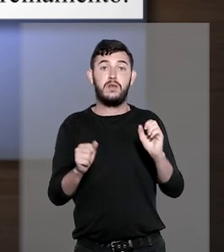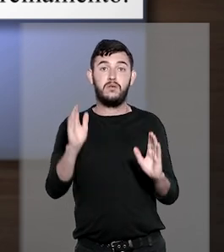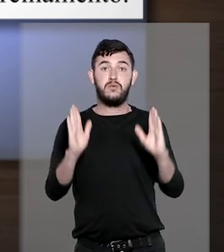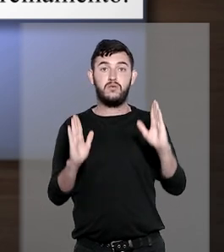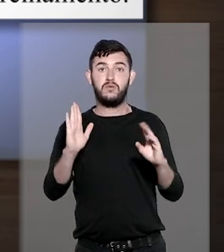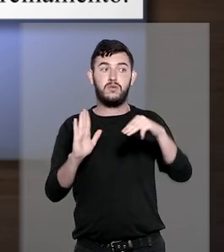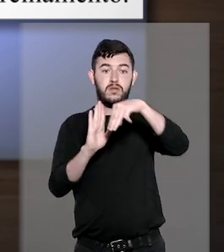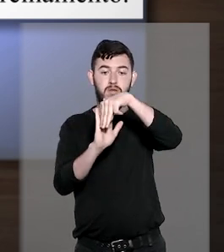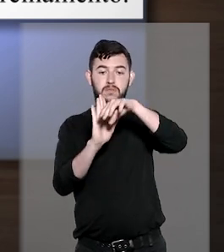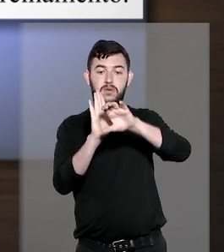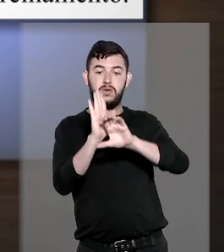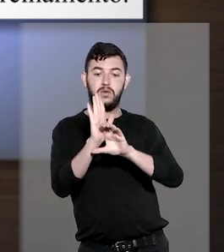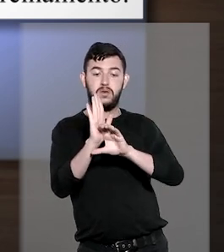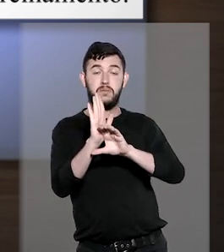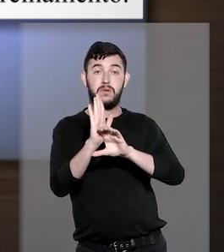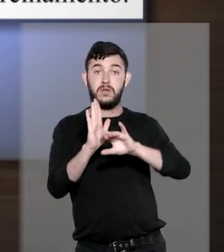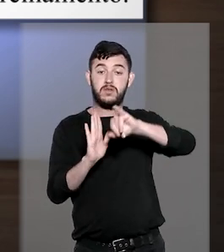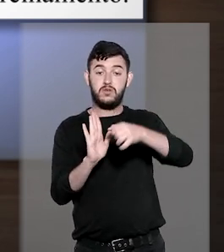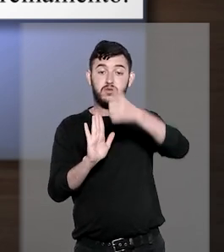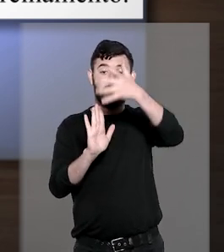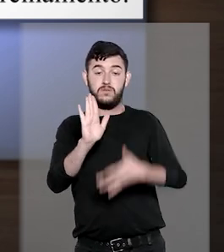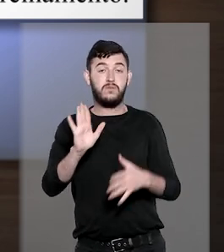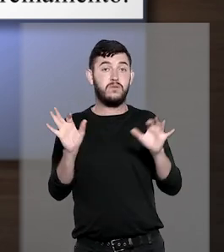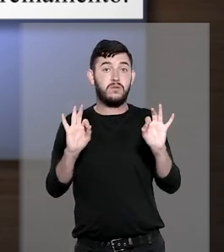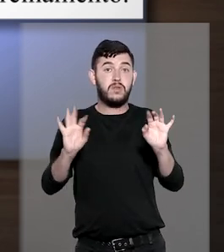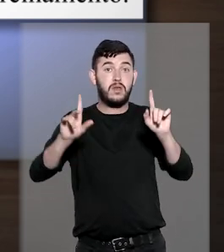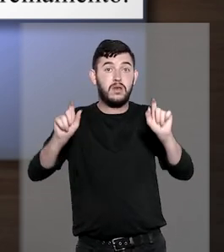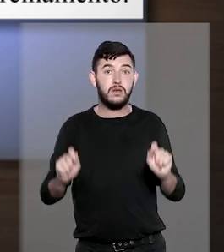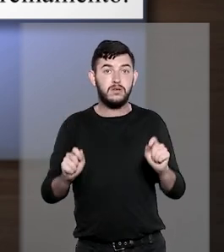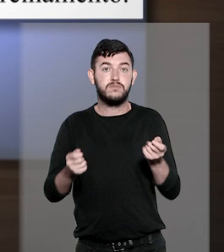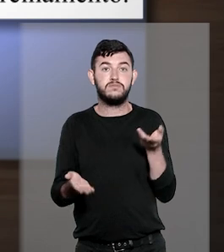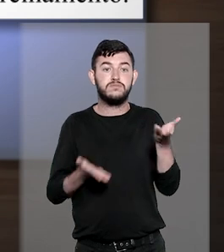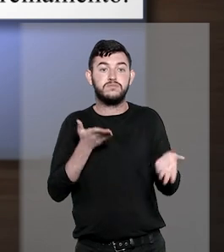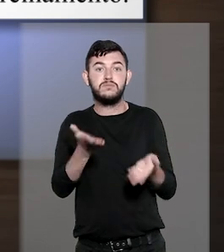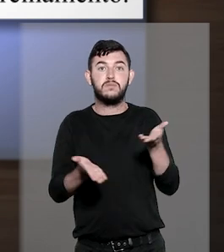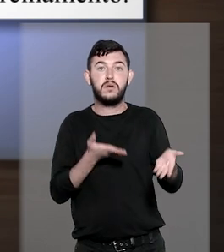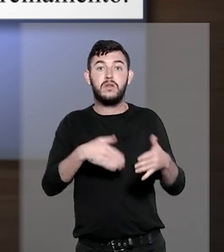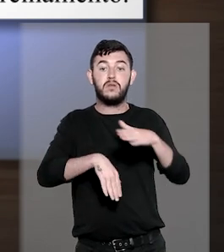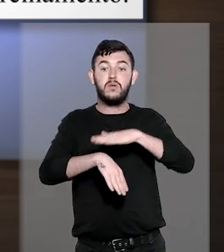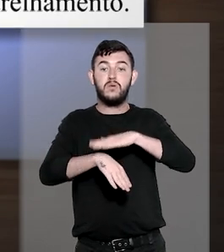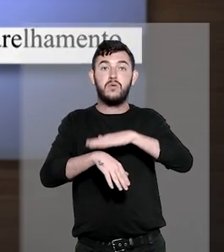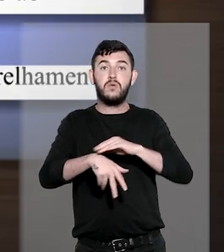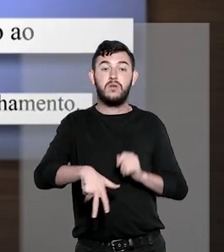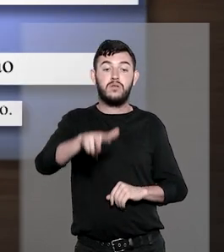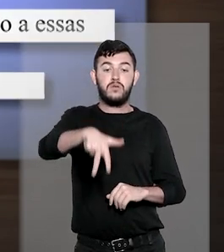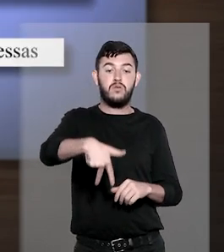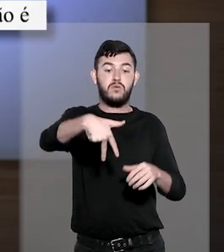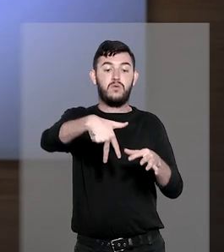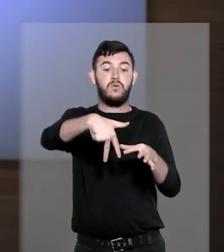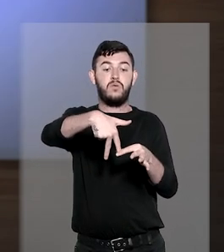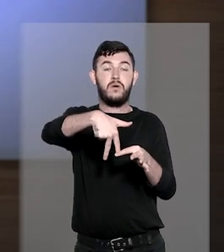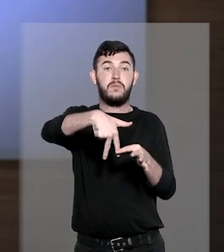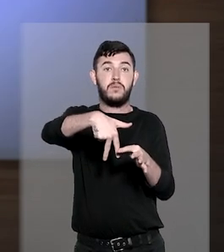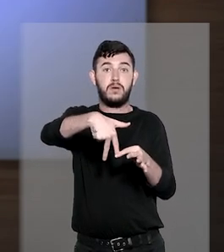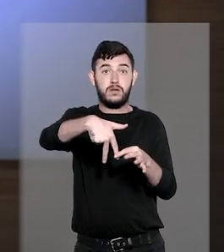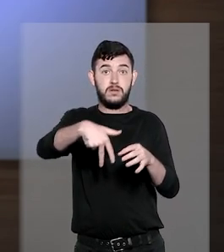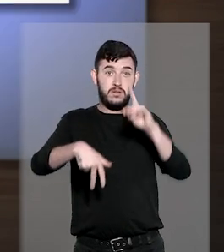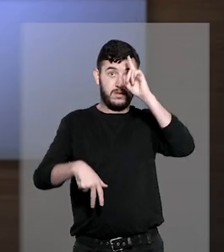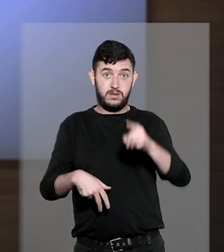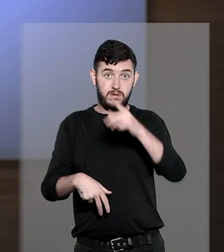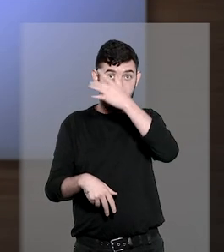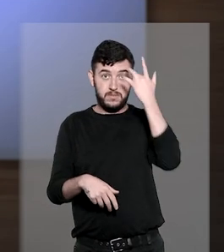cautelares, não se justificando de extinção de tratamento quando o uso do aparelho não for determinado ao investigado.